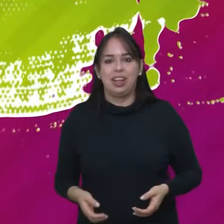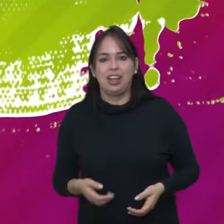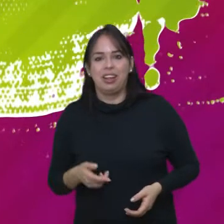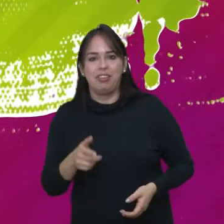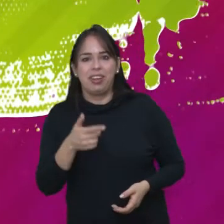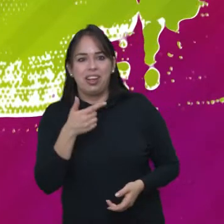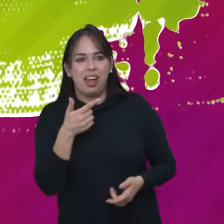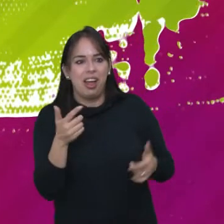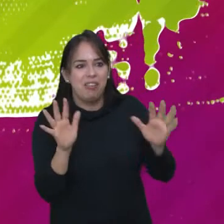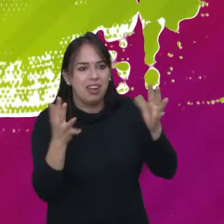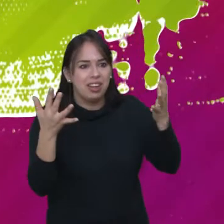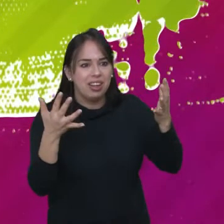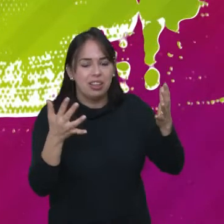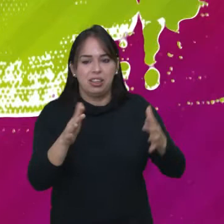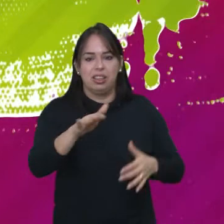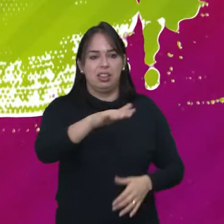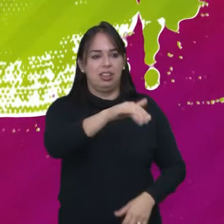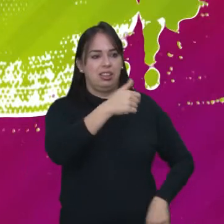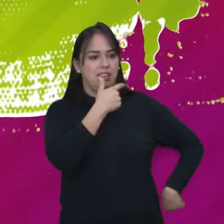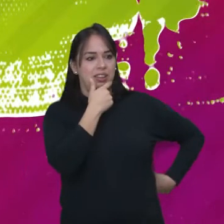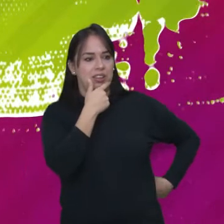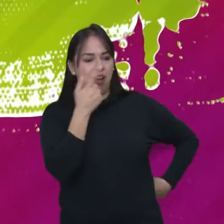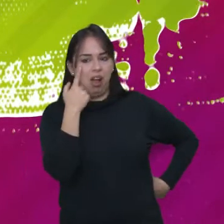O Bagalo Olha na janela aí